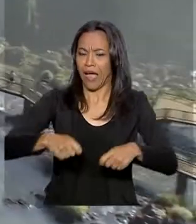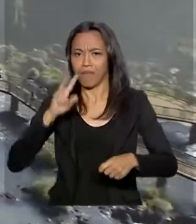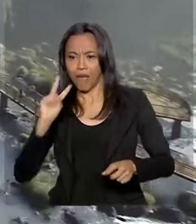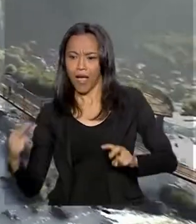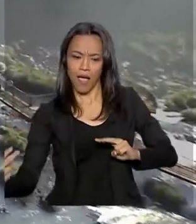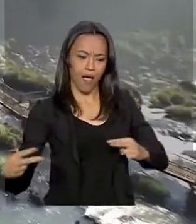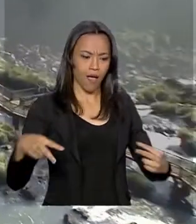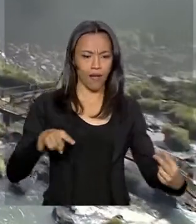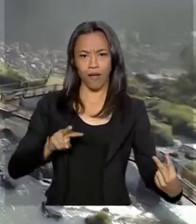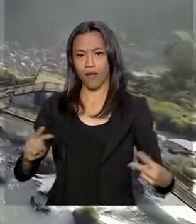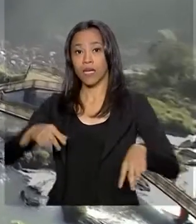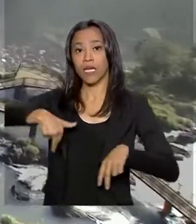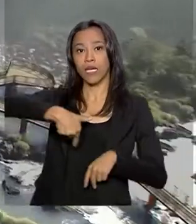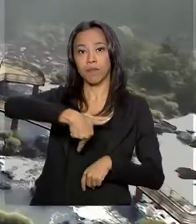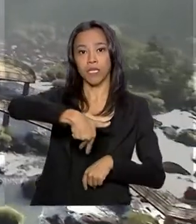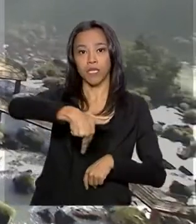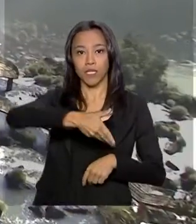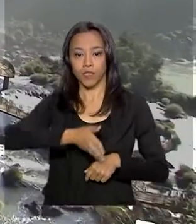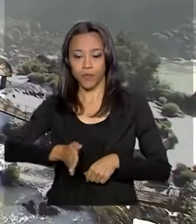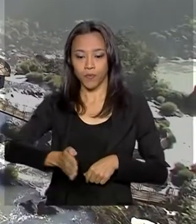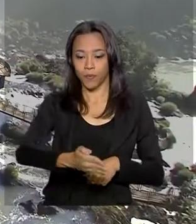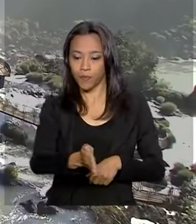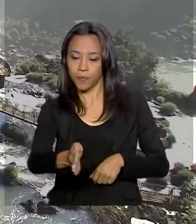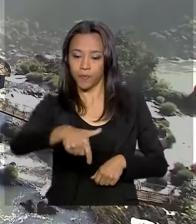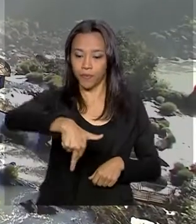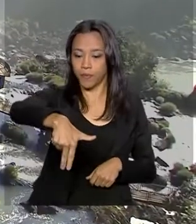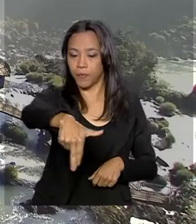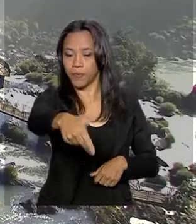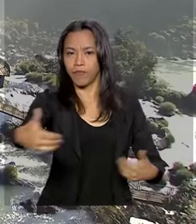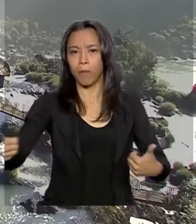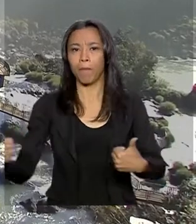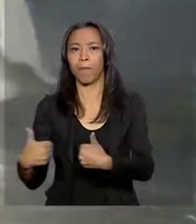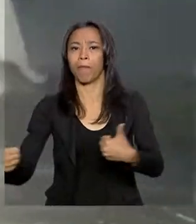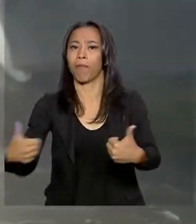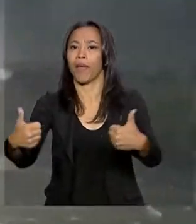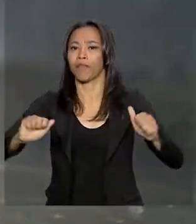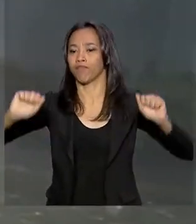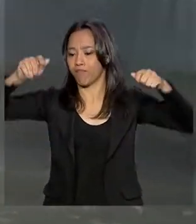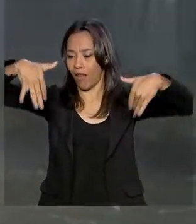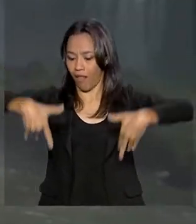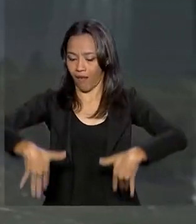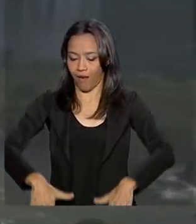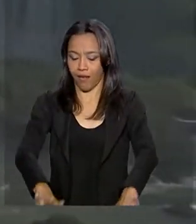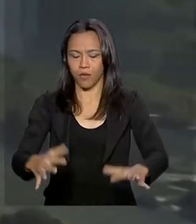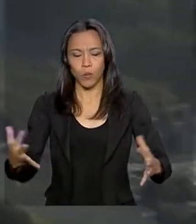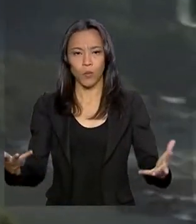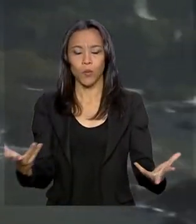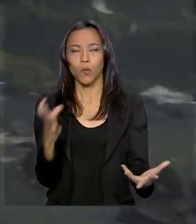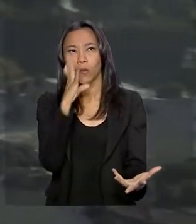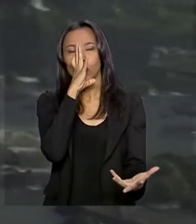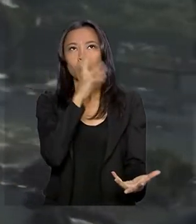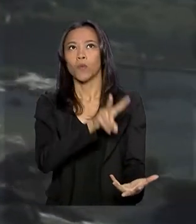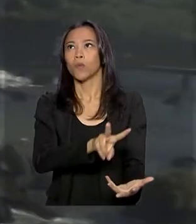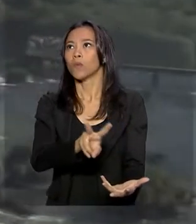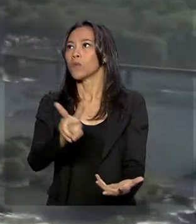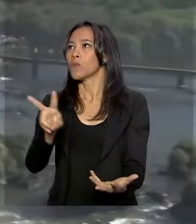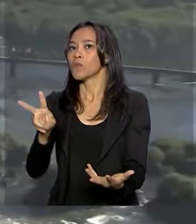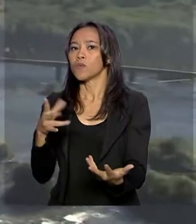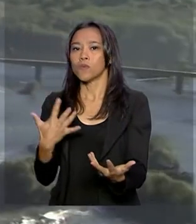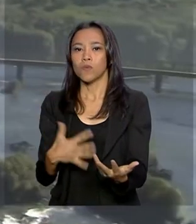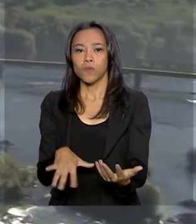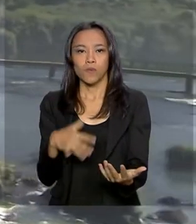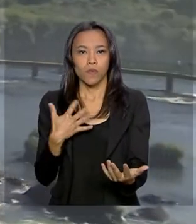ângulos, caminhando pelas passarelas, que ficam perto das quedas d'águas. Um espetáculo que impressiona os visitantes.